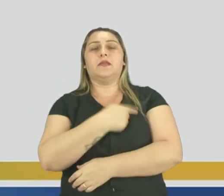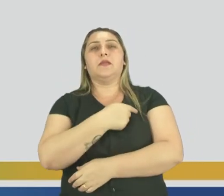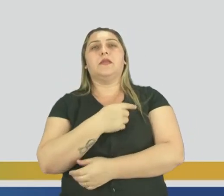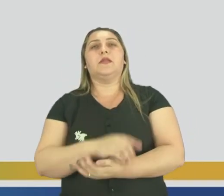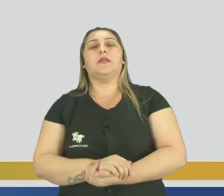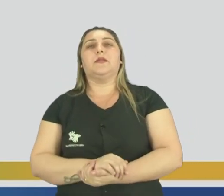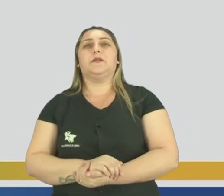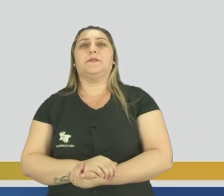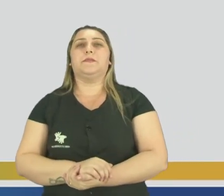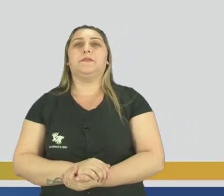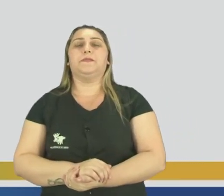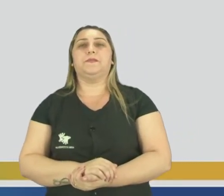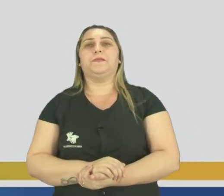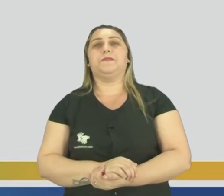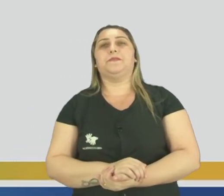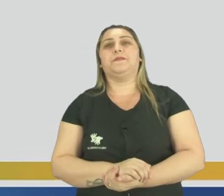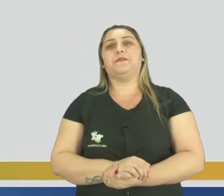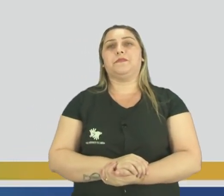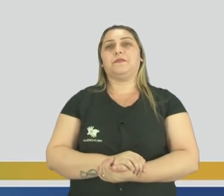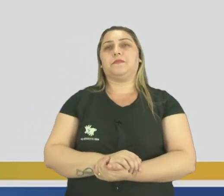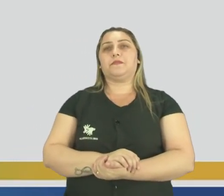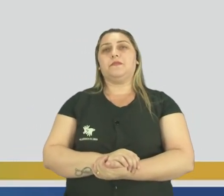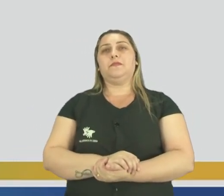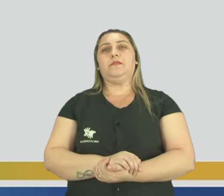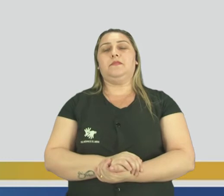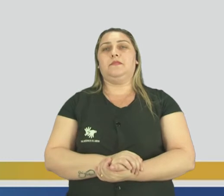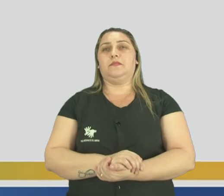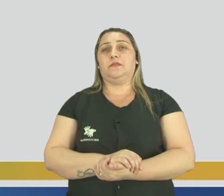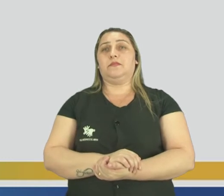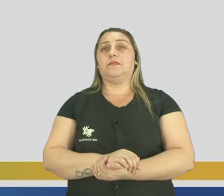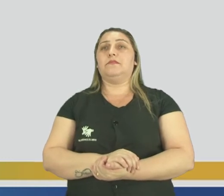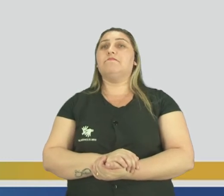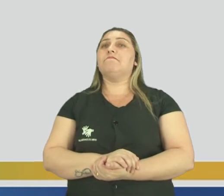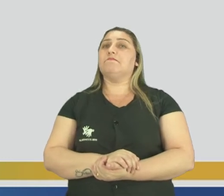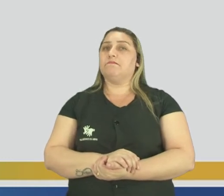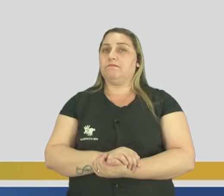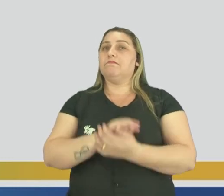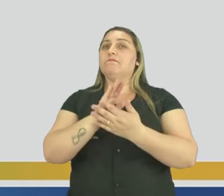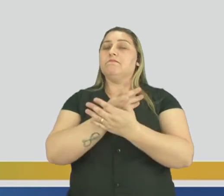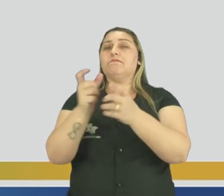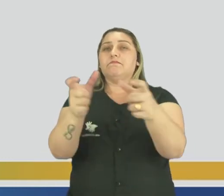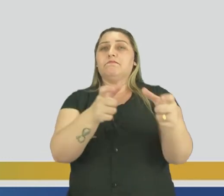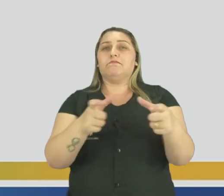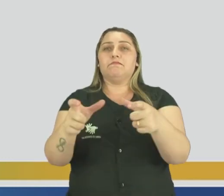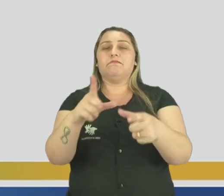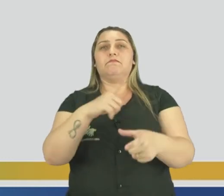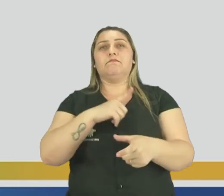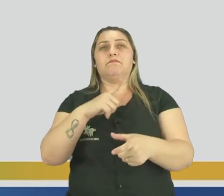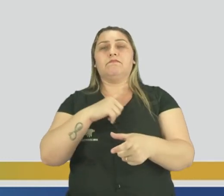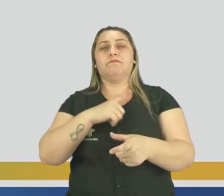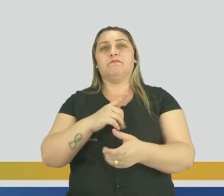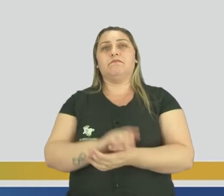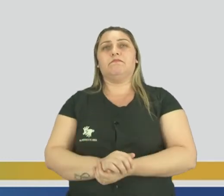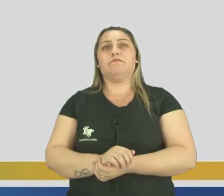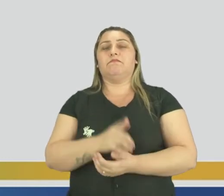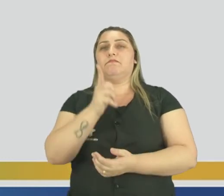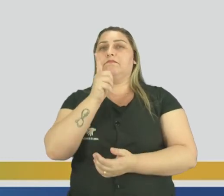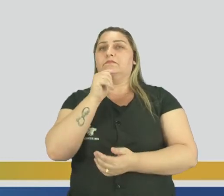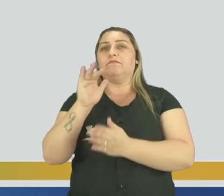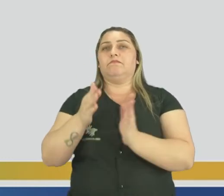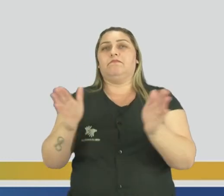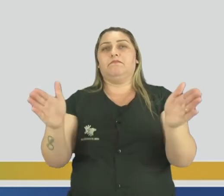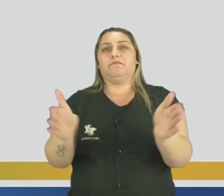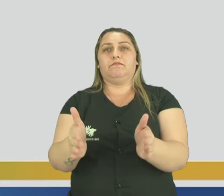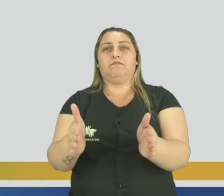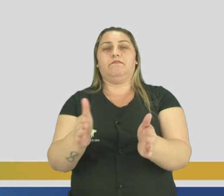Lá no Parque Ibirapuera, em São Paulo, né? Que geralmente a gente encontra alguns lugares aqui que tem, né? Esses laguinhos, né? E